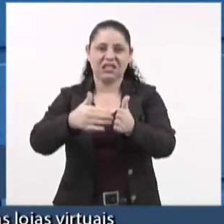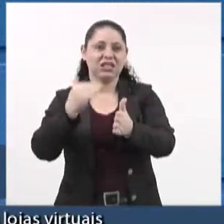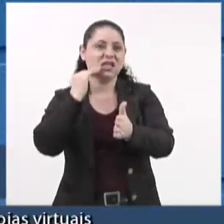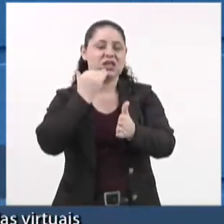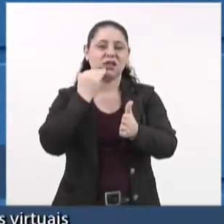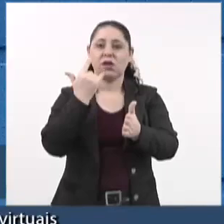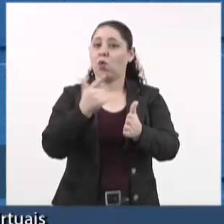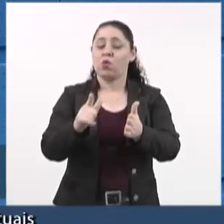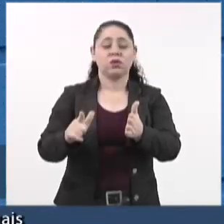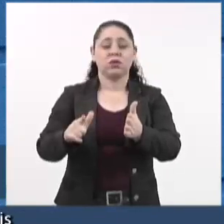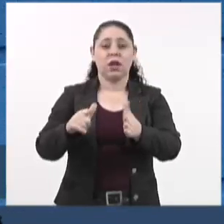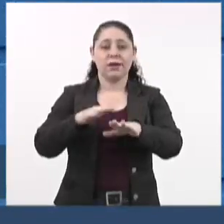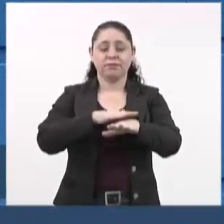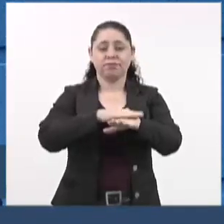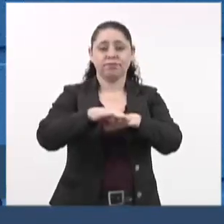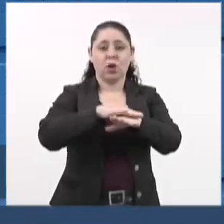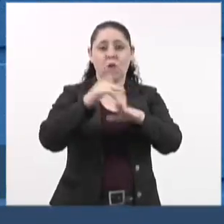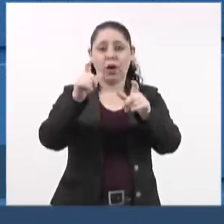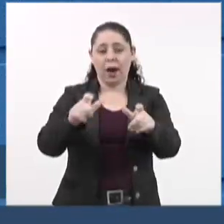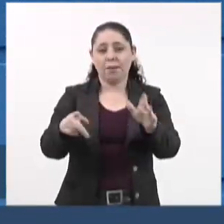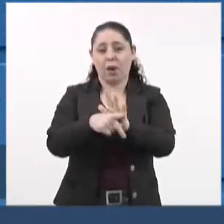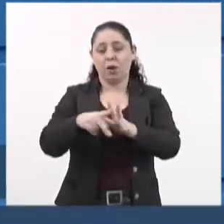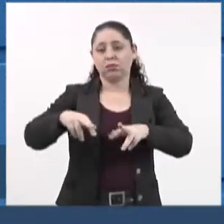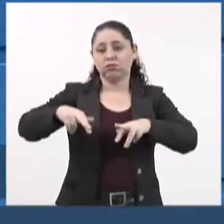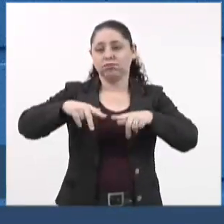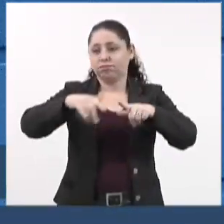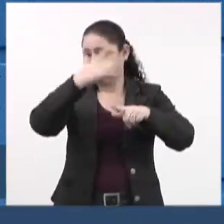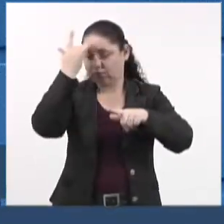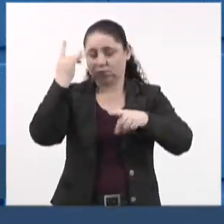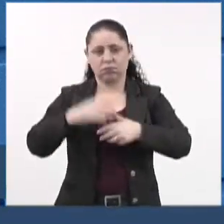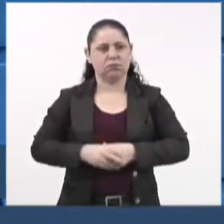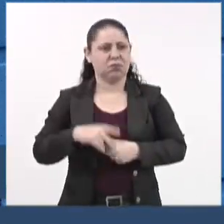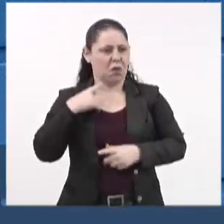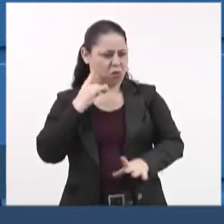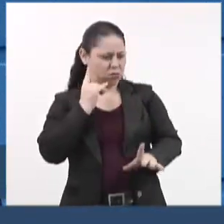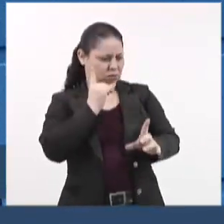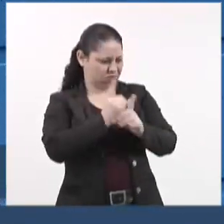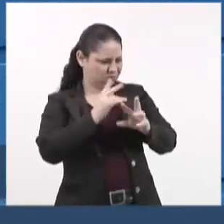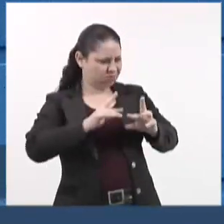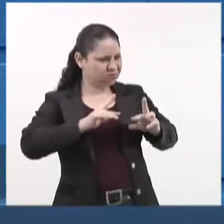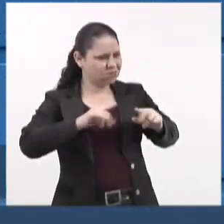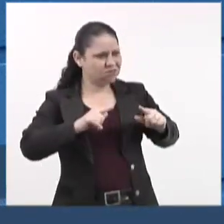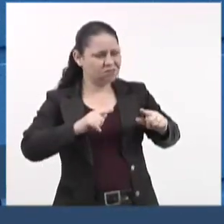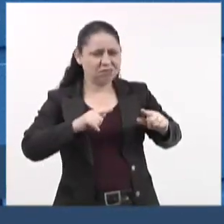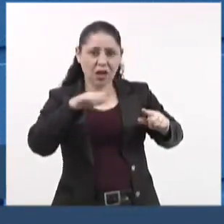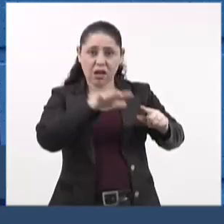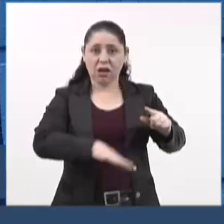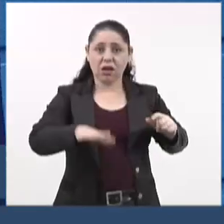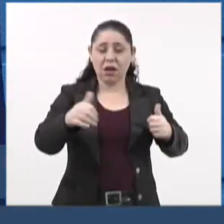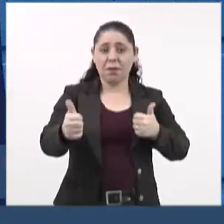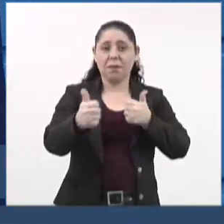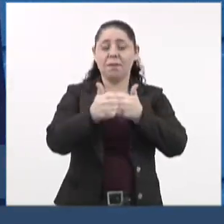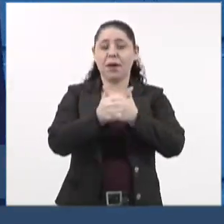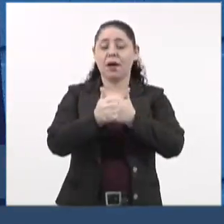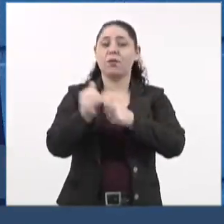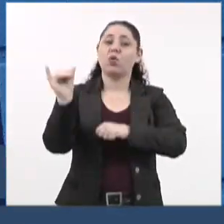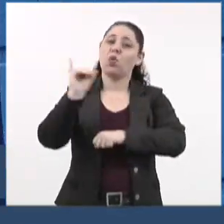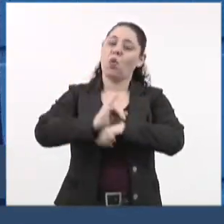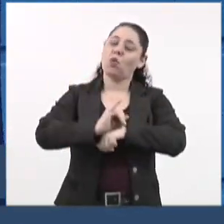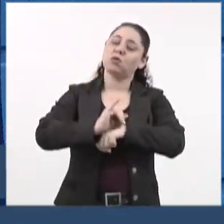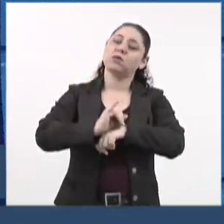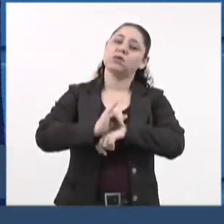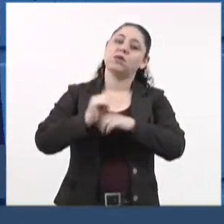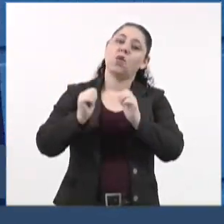nem calçada possui. Não precisa caminhar muito para encontrar um cenário completamente diferente da área próxima ao centro de compras.